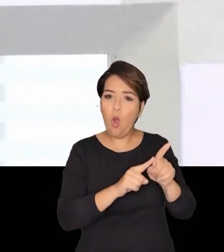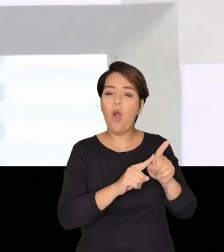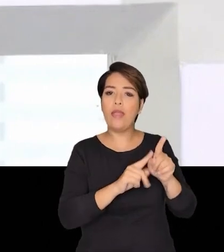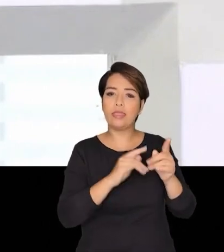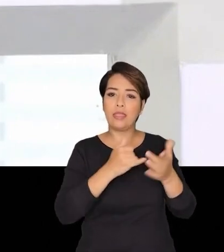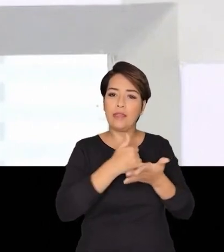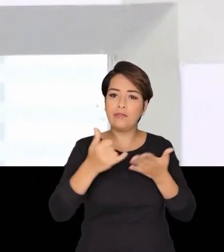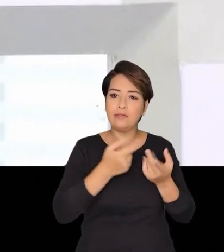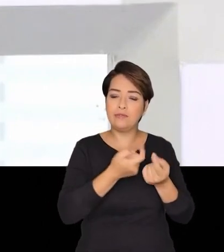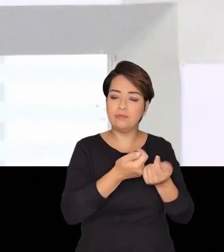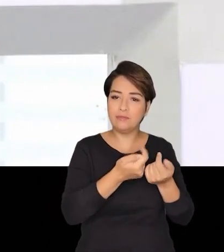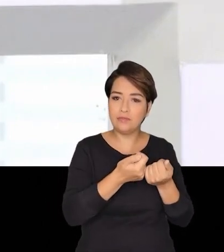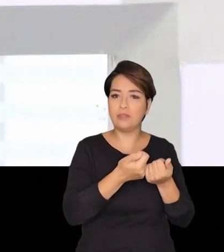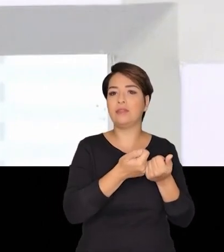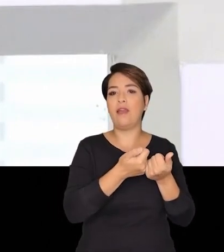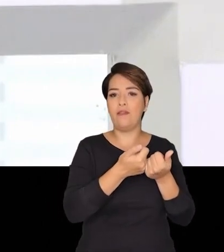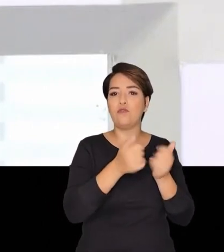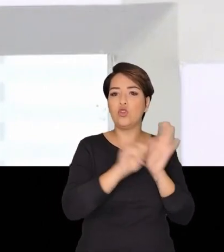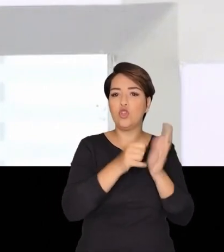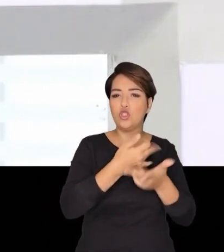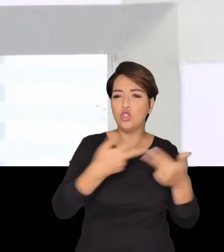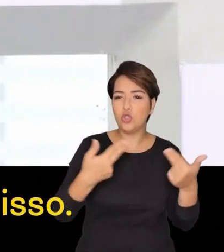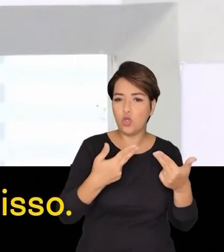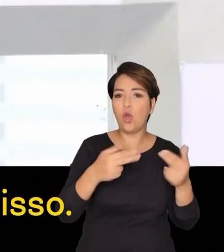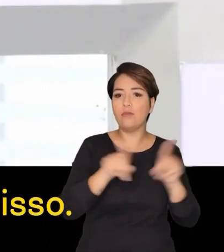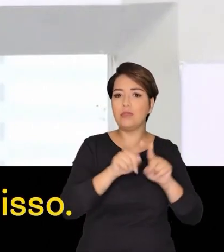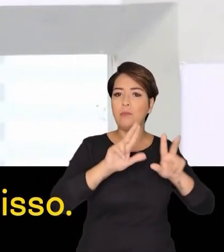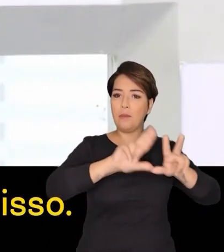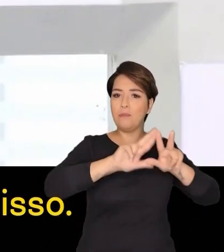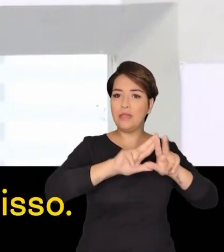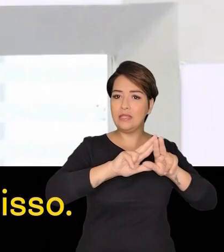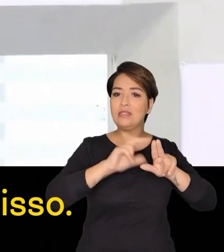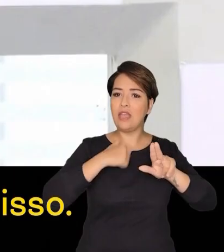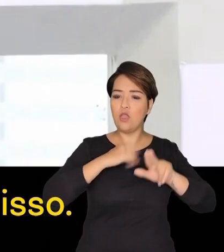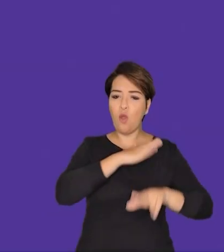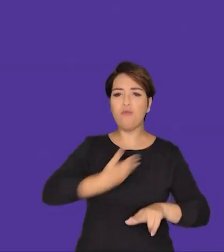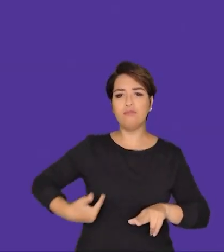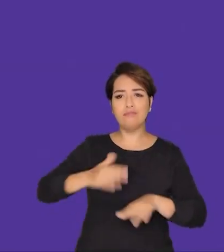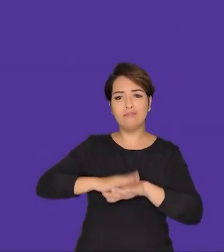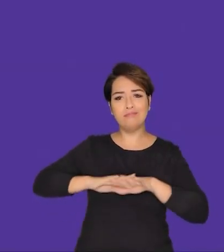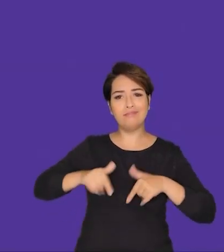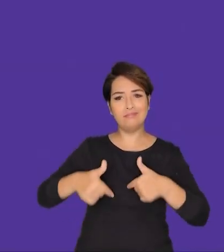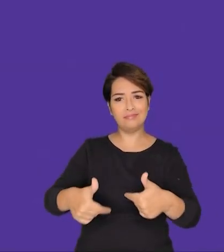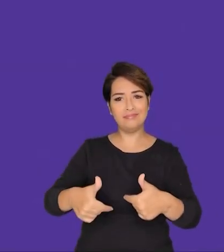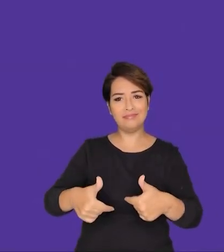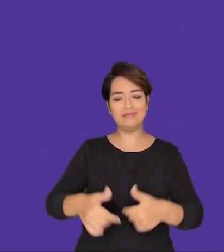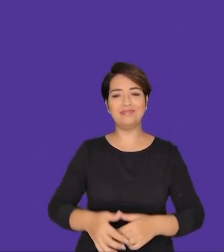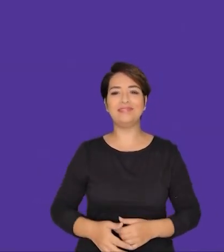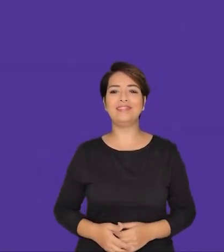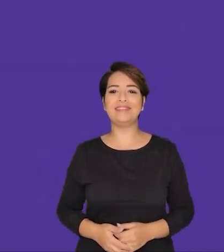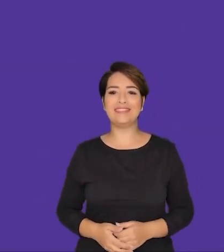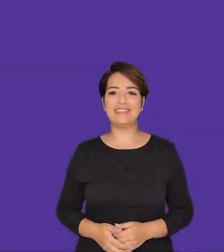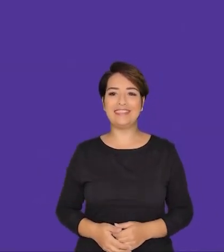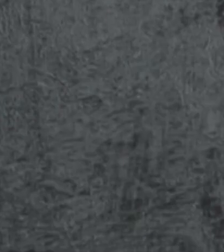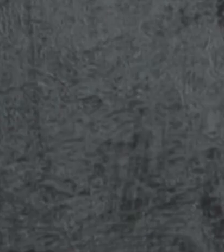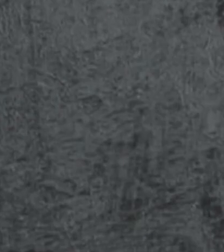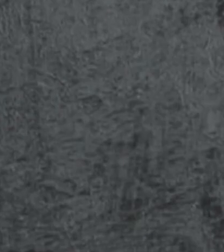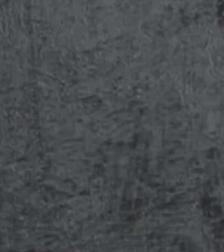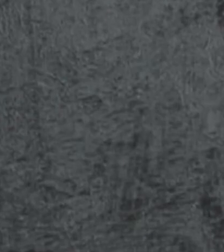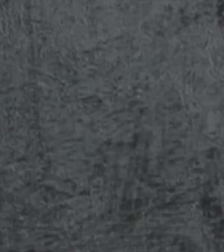drogas e a milícia como parlamentar como governador eu vou ter muito mais condição de fazer isso Marcelo Freixo